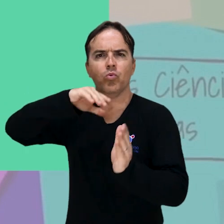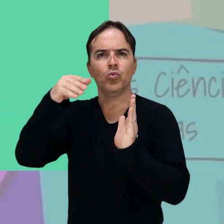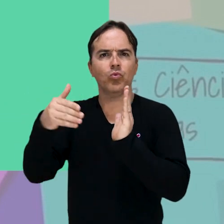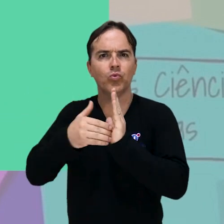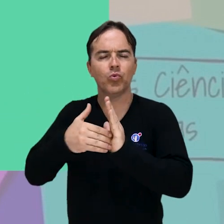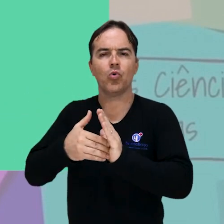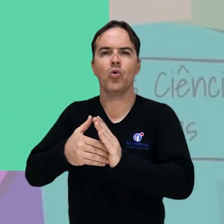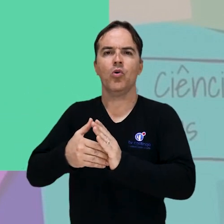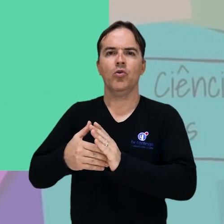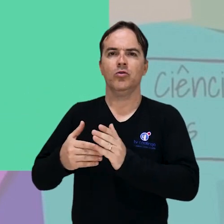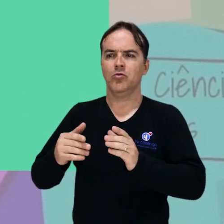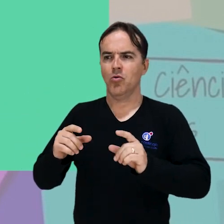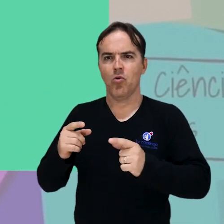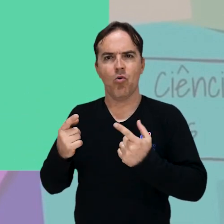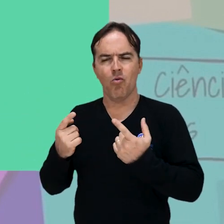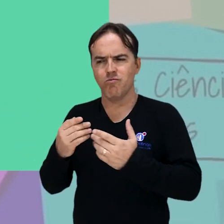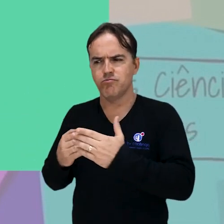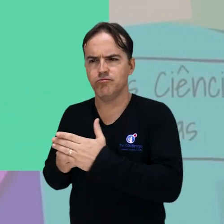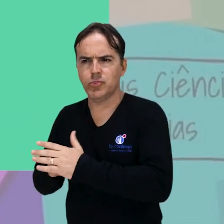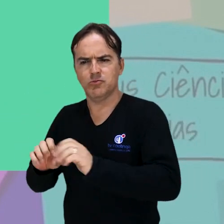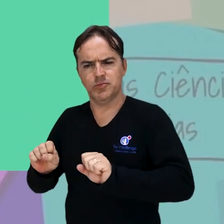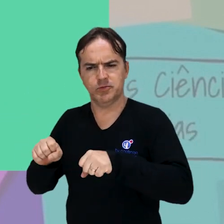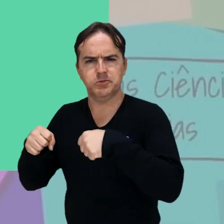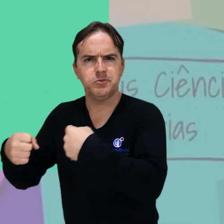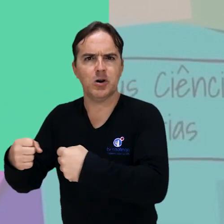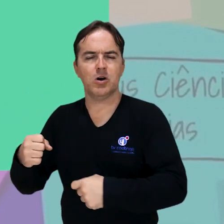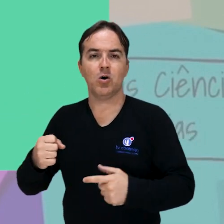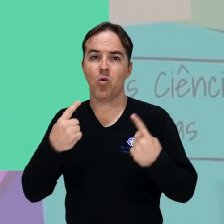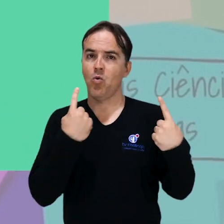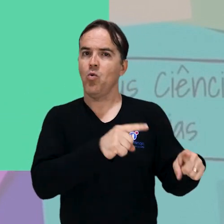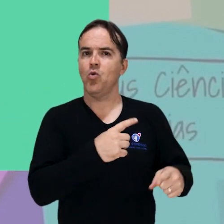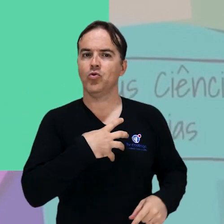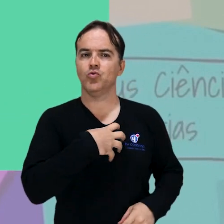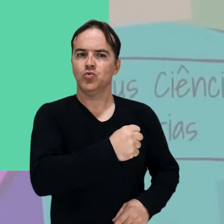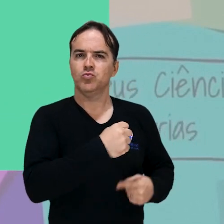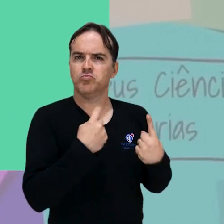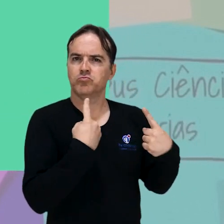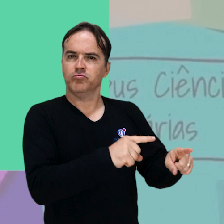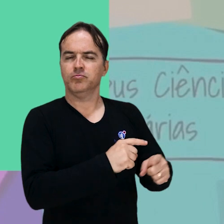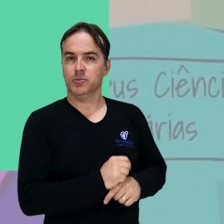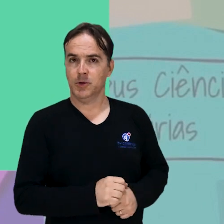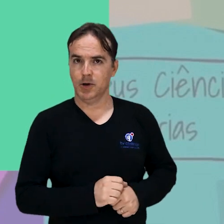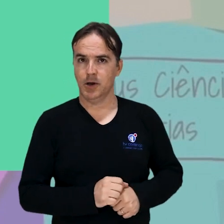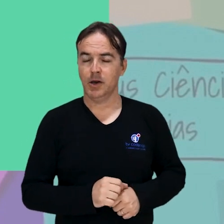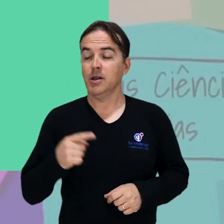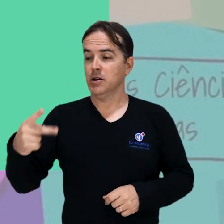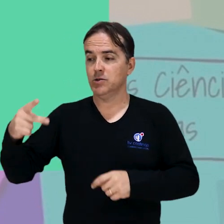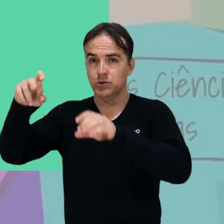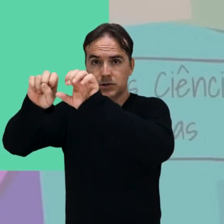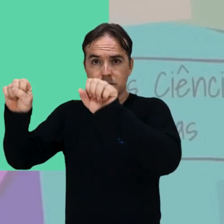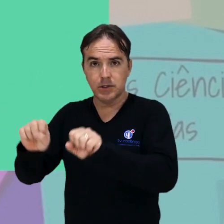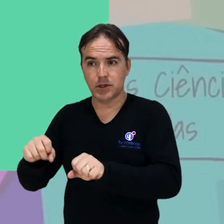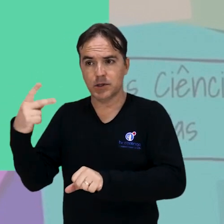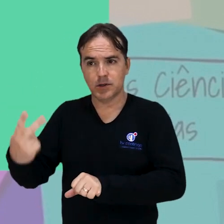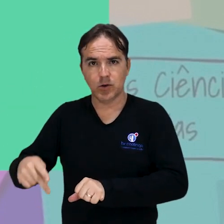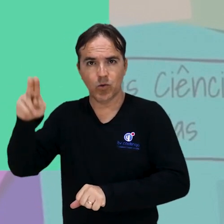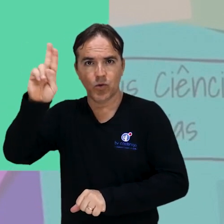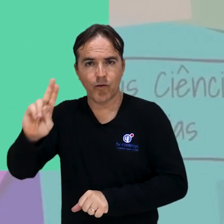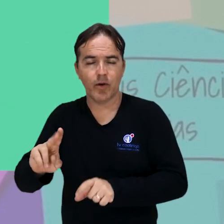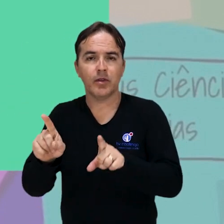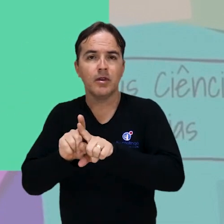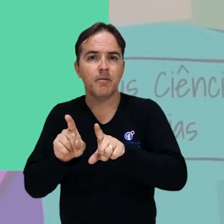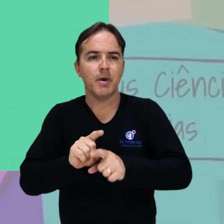ação tem como público-alvo servidores da instituição e de entidades parceiras. As inscrições seguem